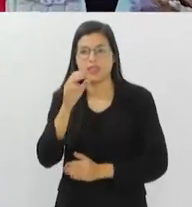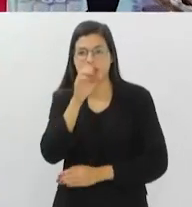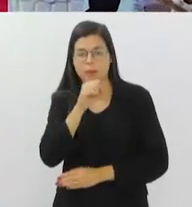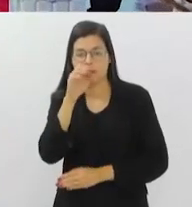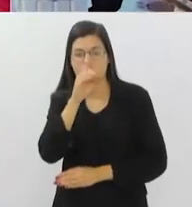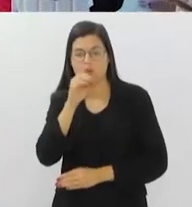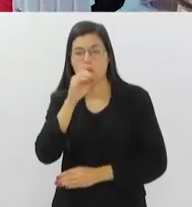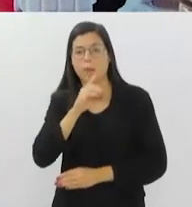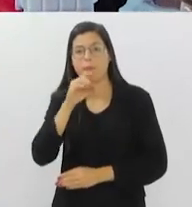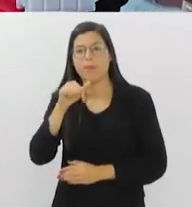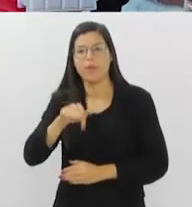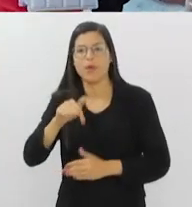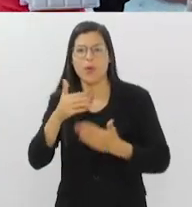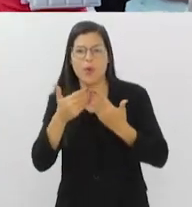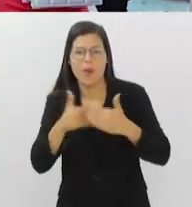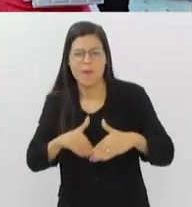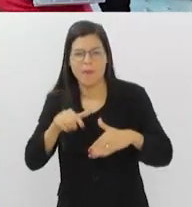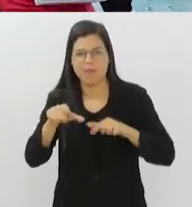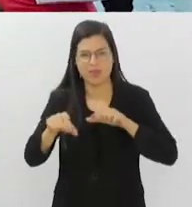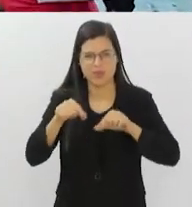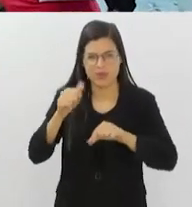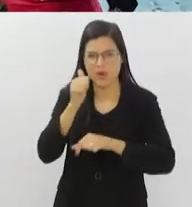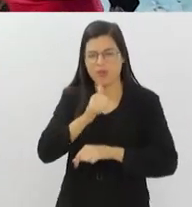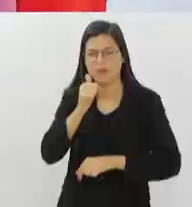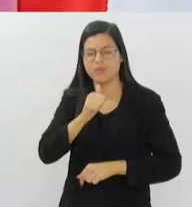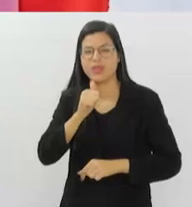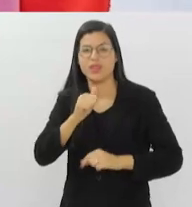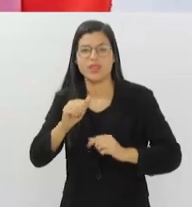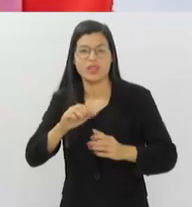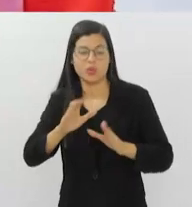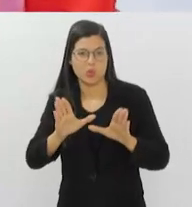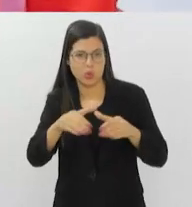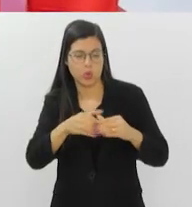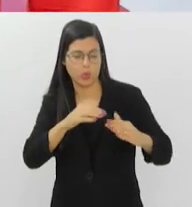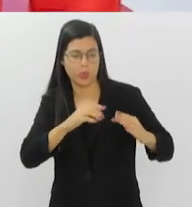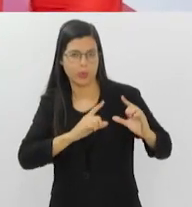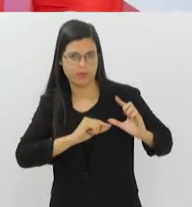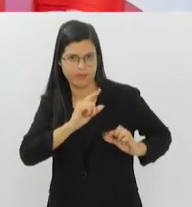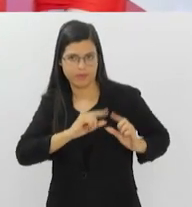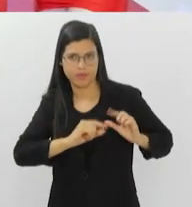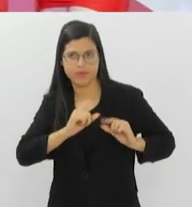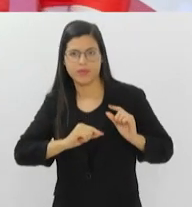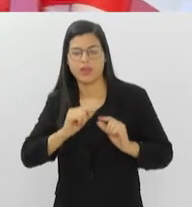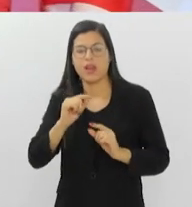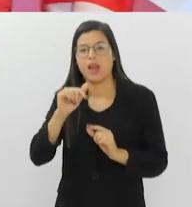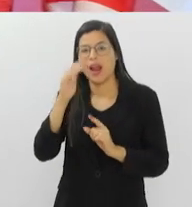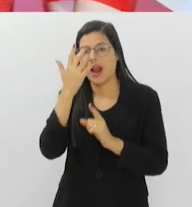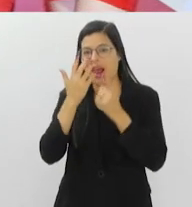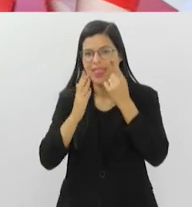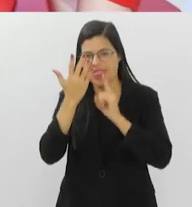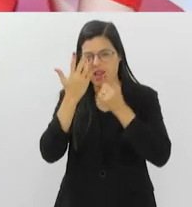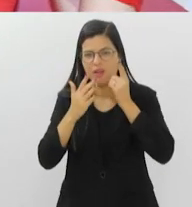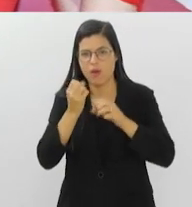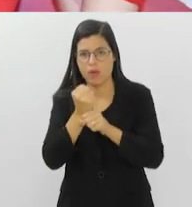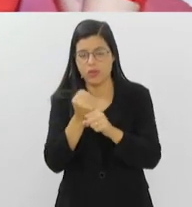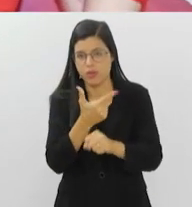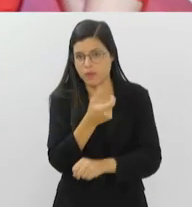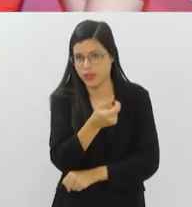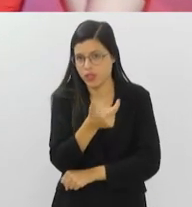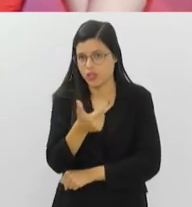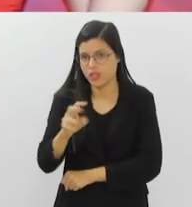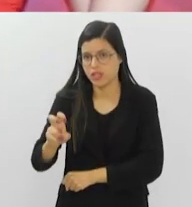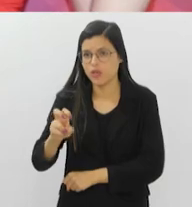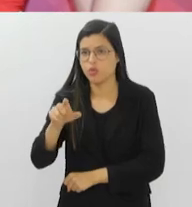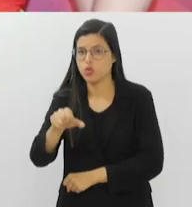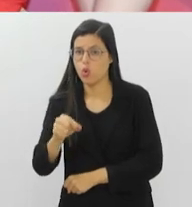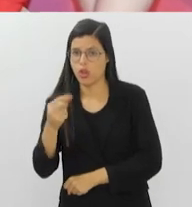as musas da Comunidade da Escola de Samba, Unidos de Padre Miguel, para o Carnaval de 2025. Serão selecionadas duas novas musas,